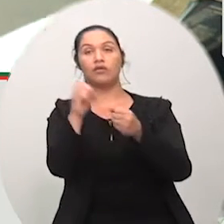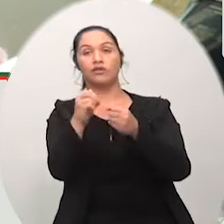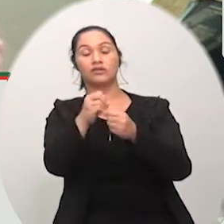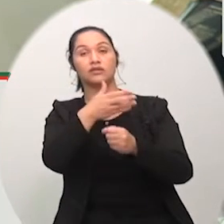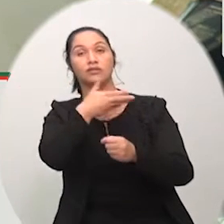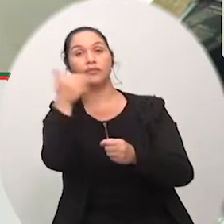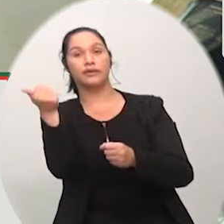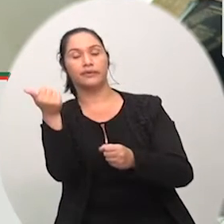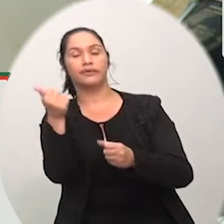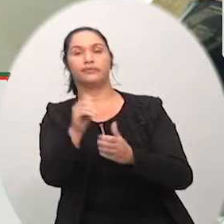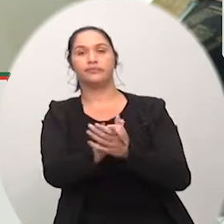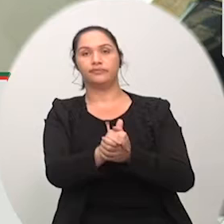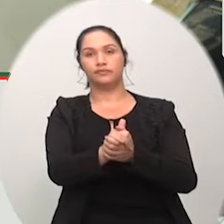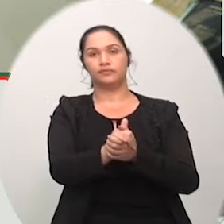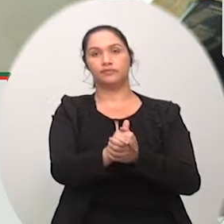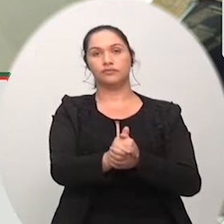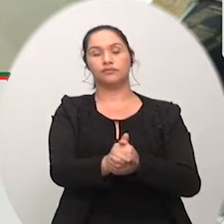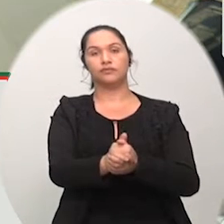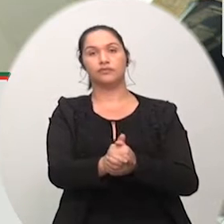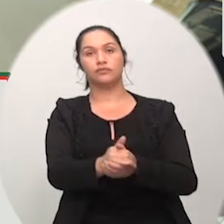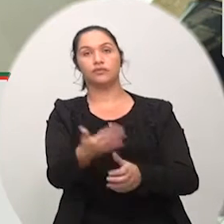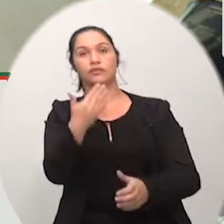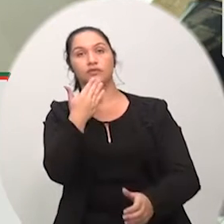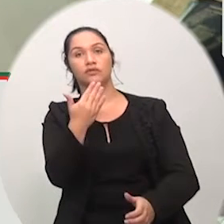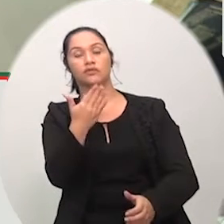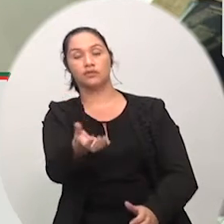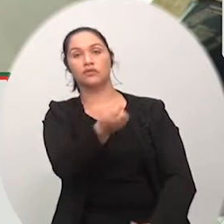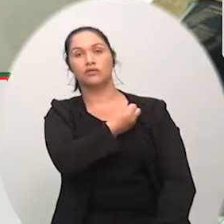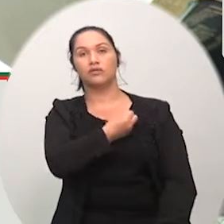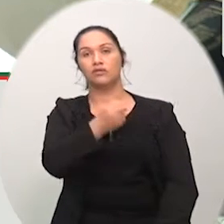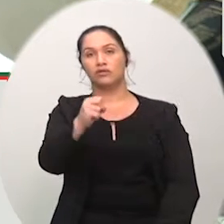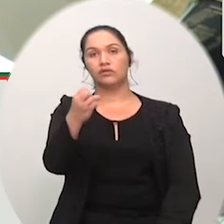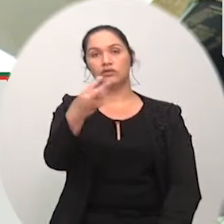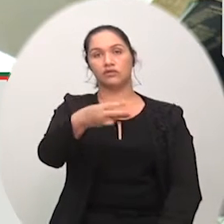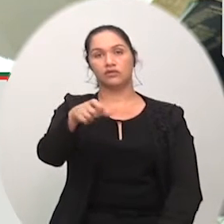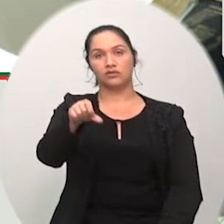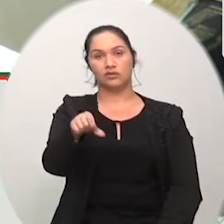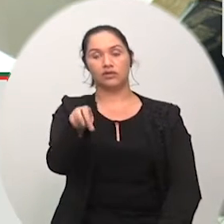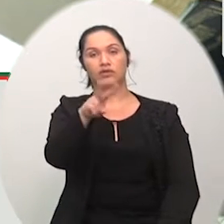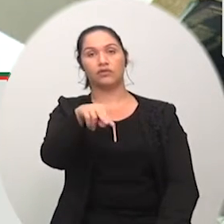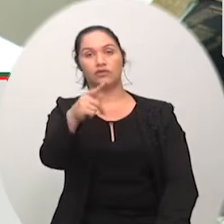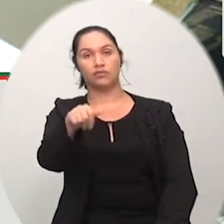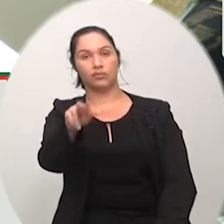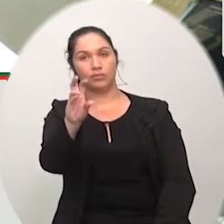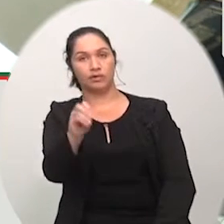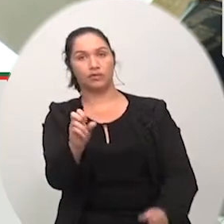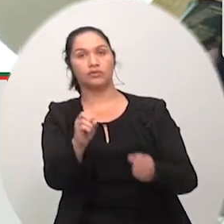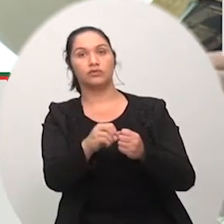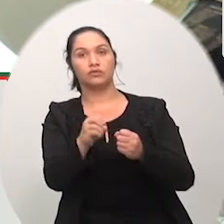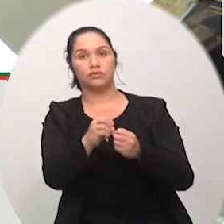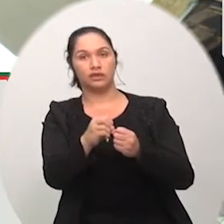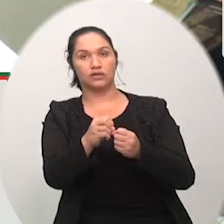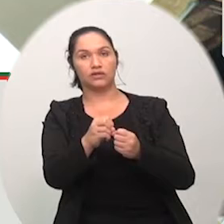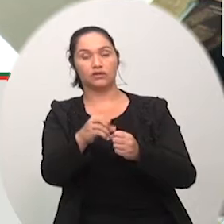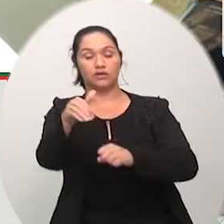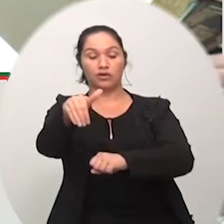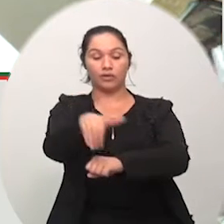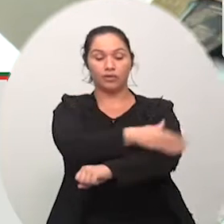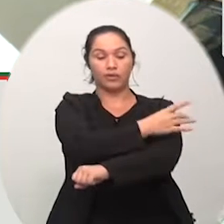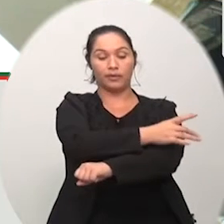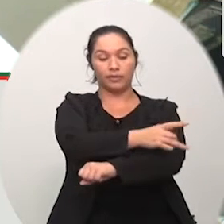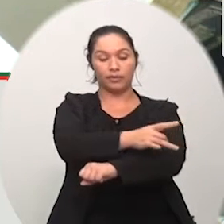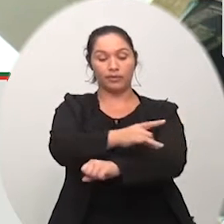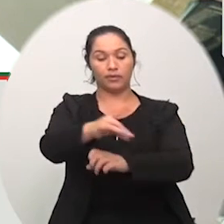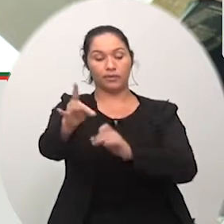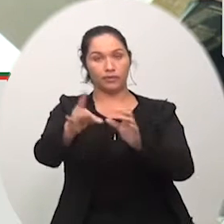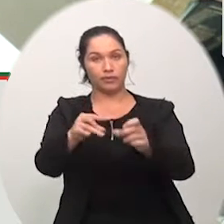Mineira Velha indicação número 839 barra 18 autoria vereador José Paulo Ferrares assunto recuperação asfáltica da rua